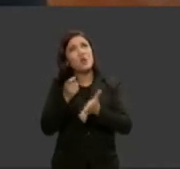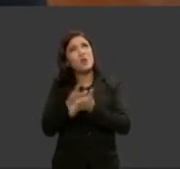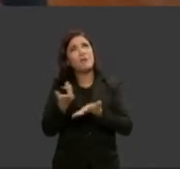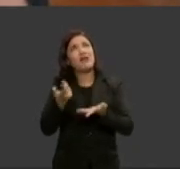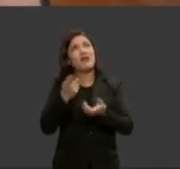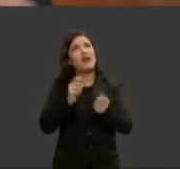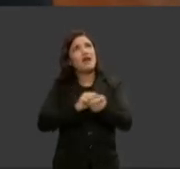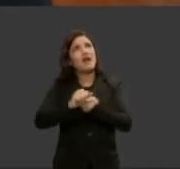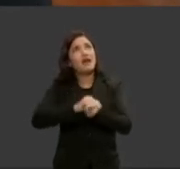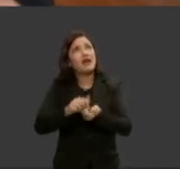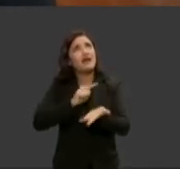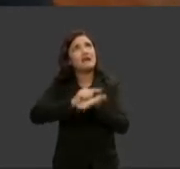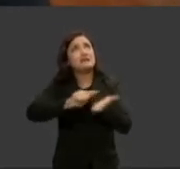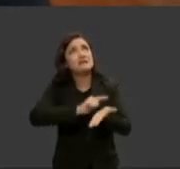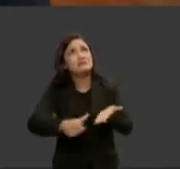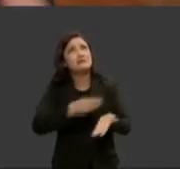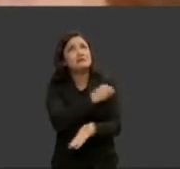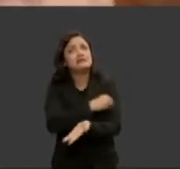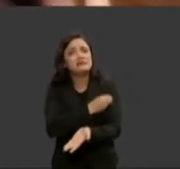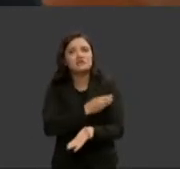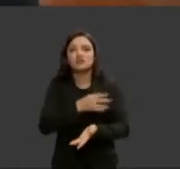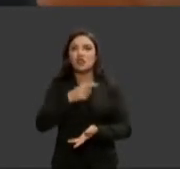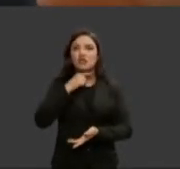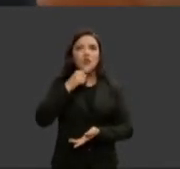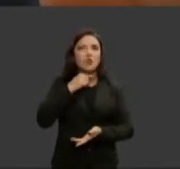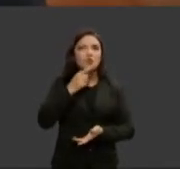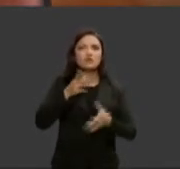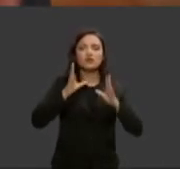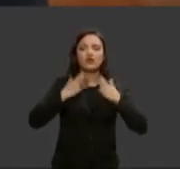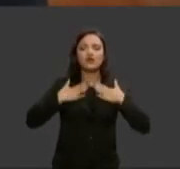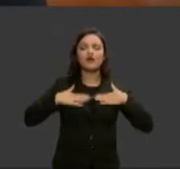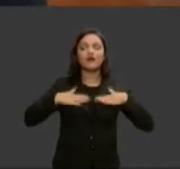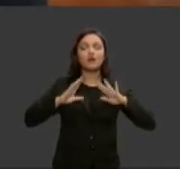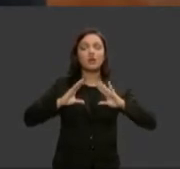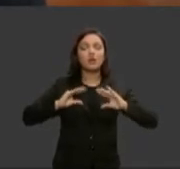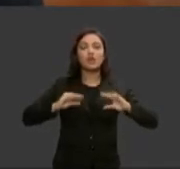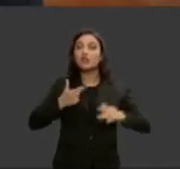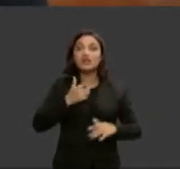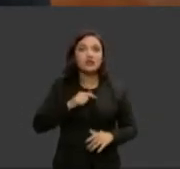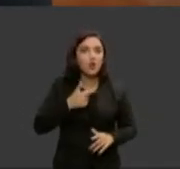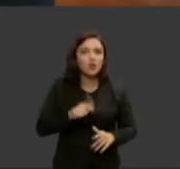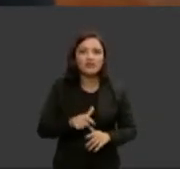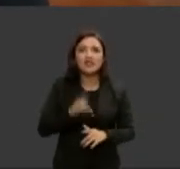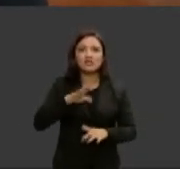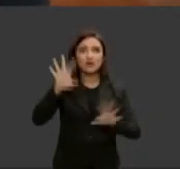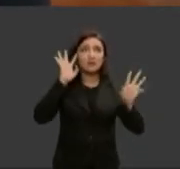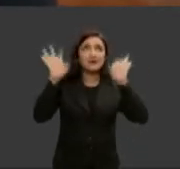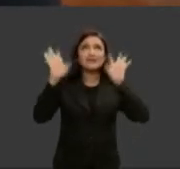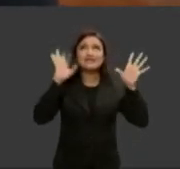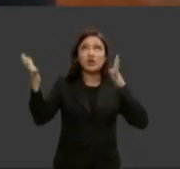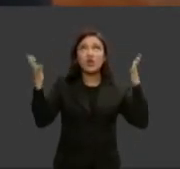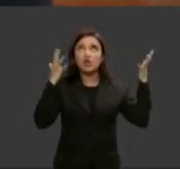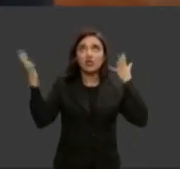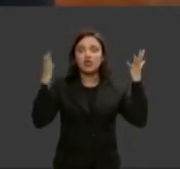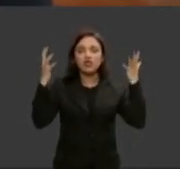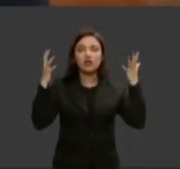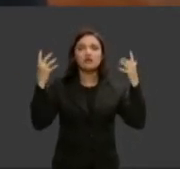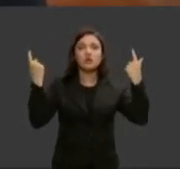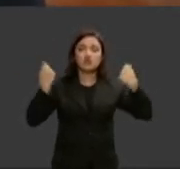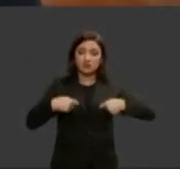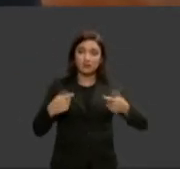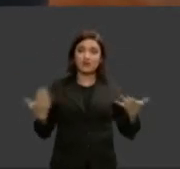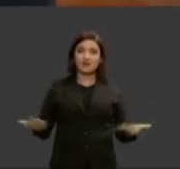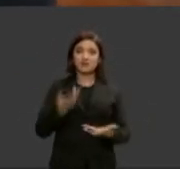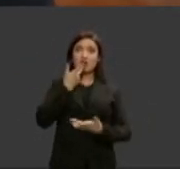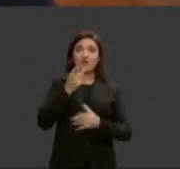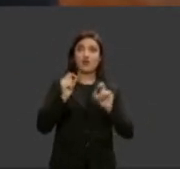ter e tal a gente não consegue mais ter tranquilidade e é esse o momento que a gente precisa abrir o jogo e precisamos dizer que essas